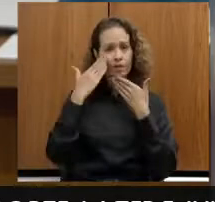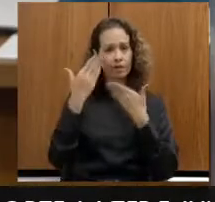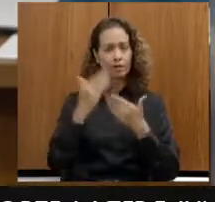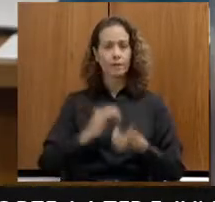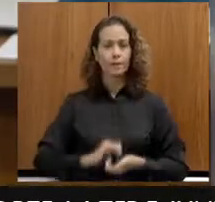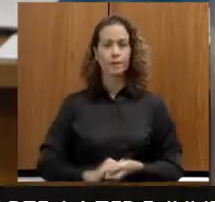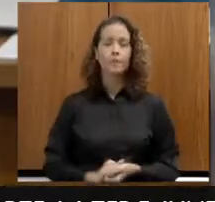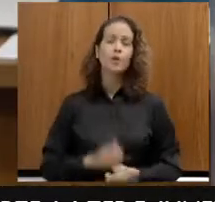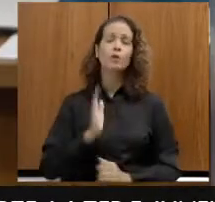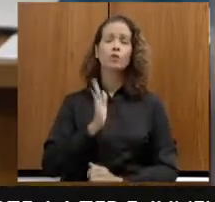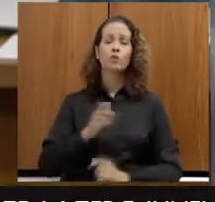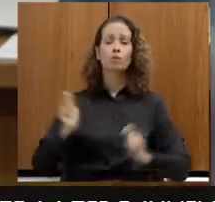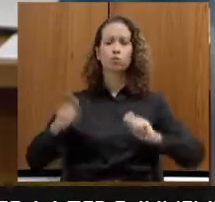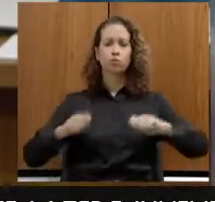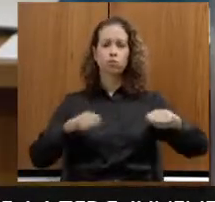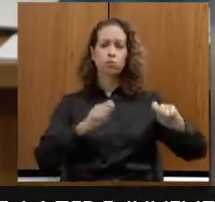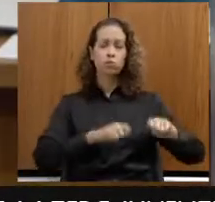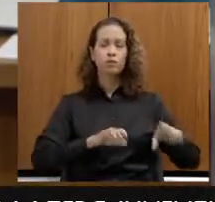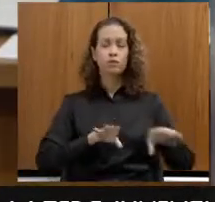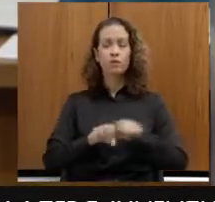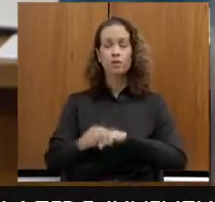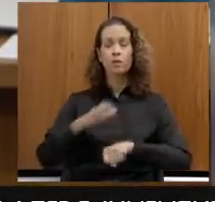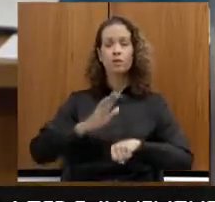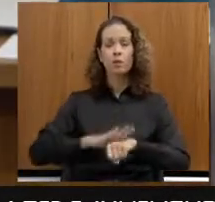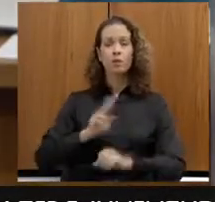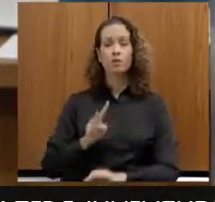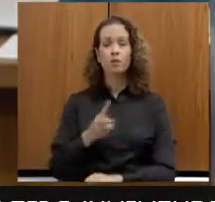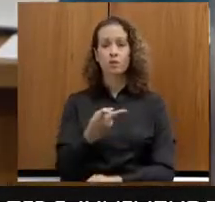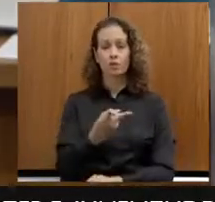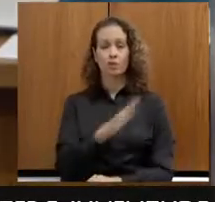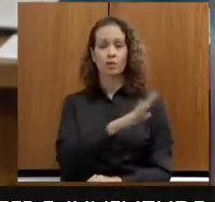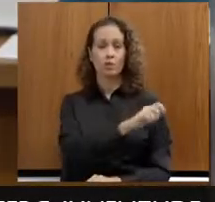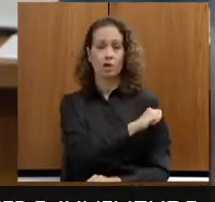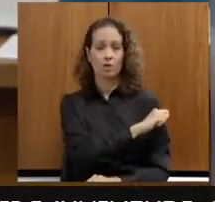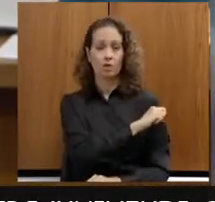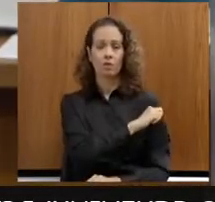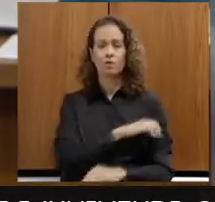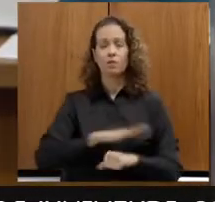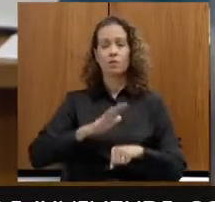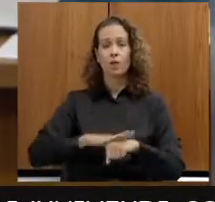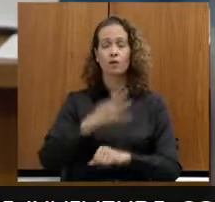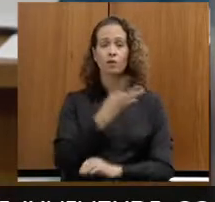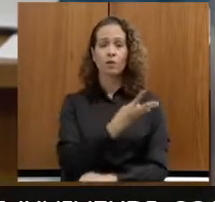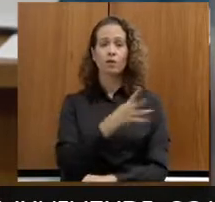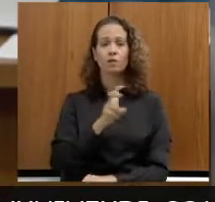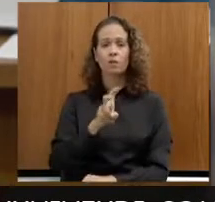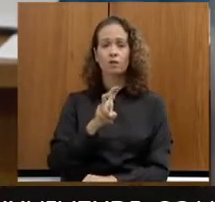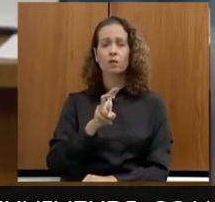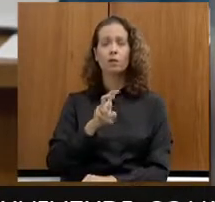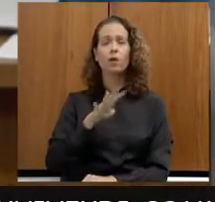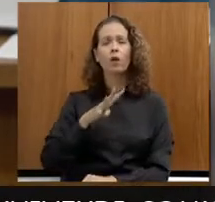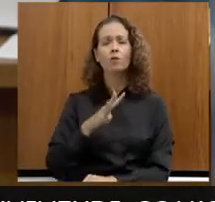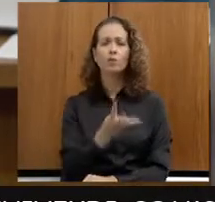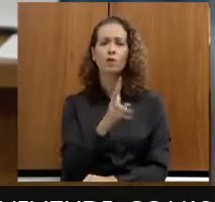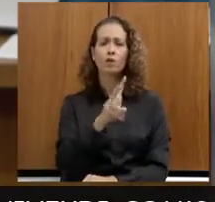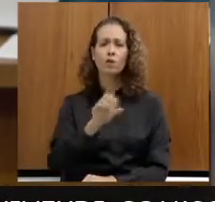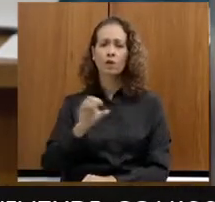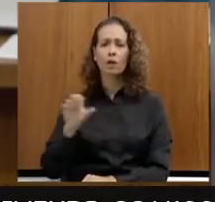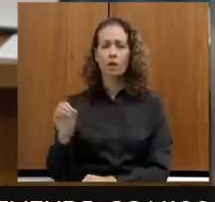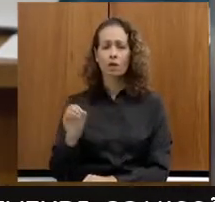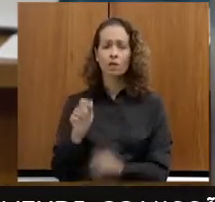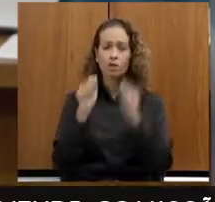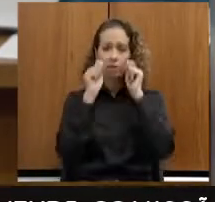capacitamos, formamos mais de 2.000 alunos e mais de 4.500 atendimentos em assessoramento profissional.